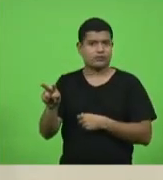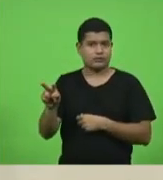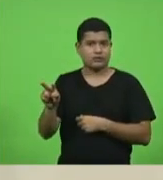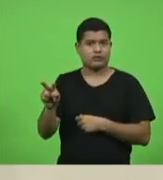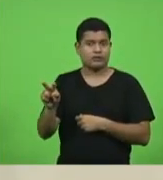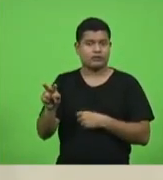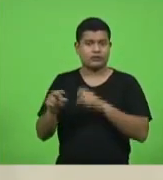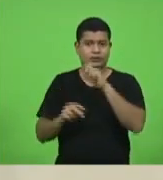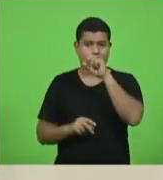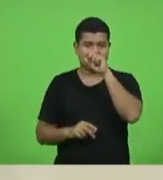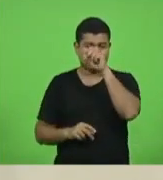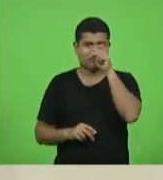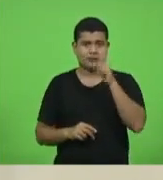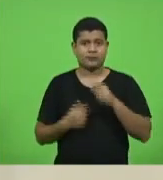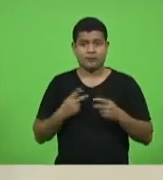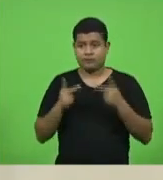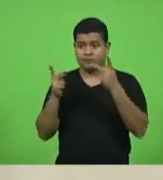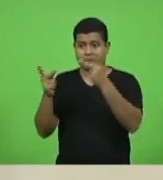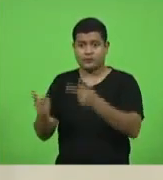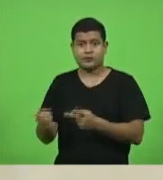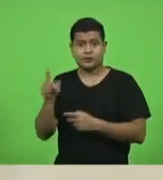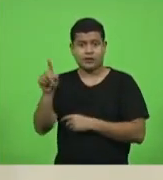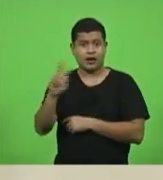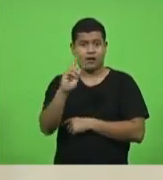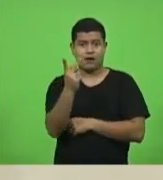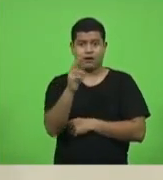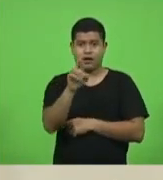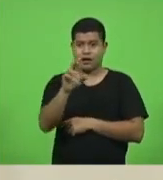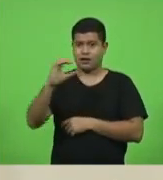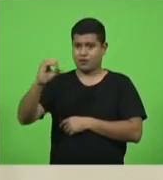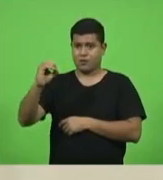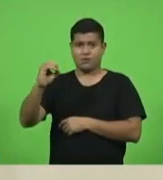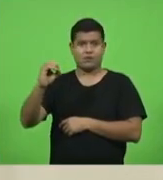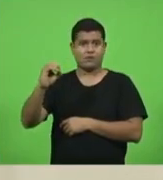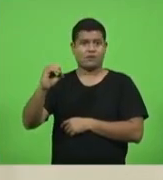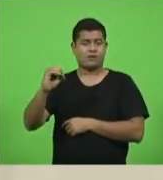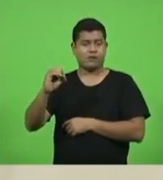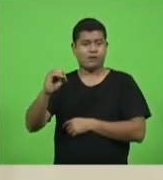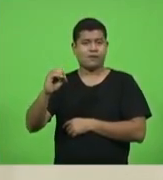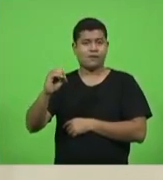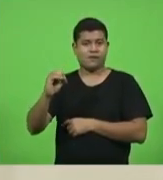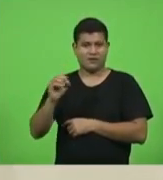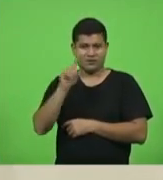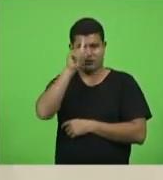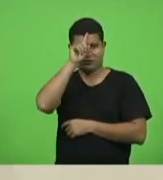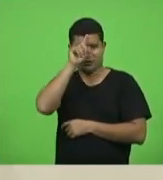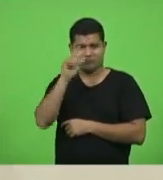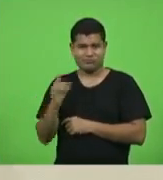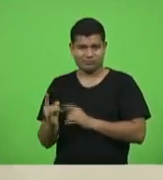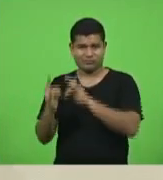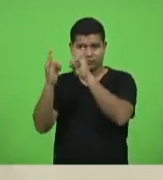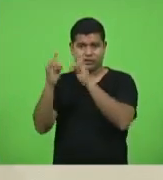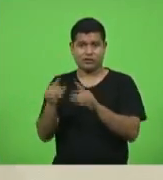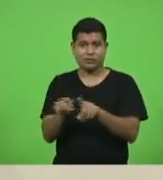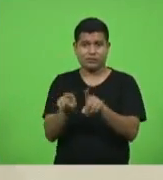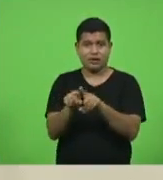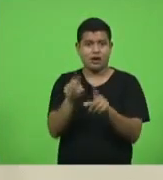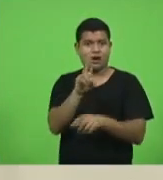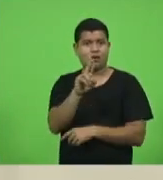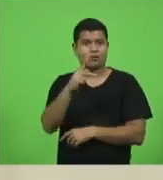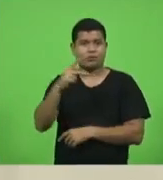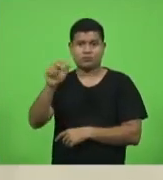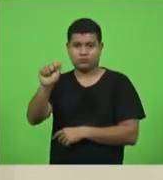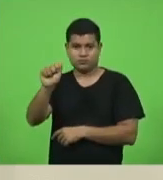Chapecó, vão visitar o HRO, vão visitar a UPA, vão visitar